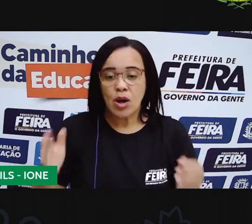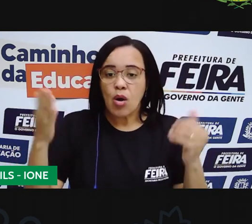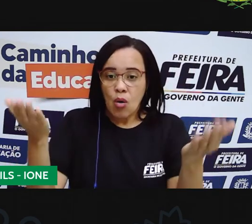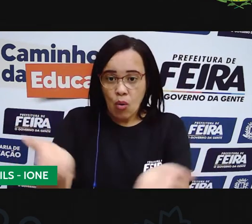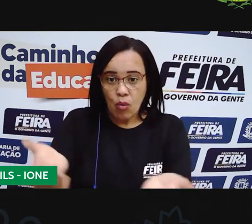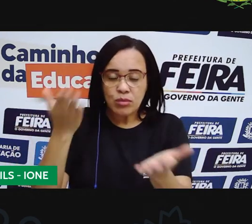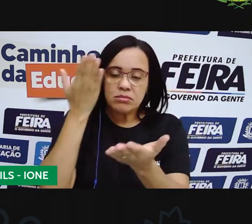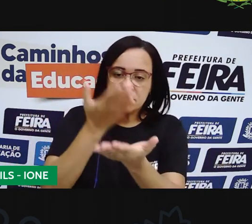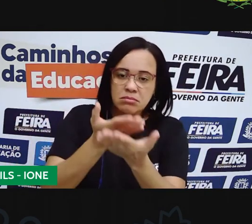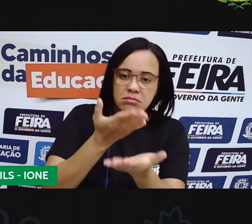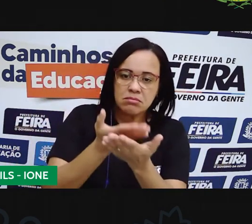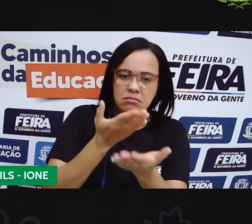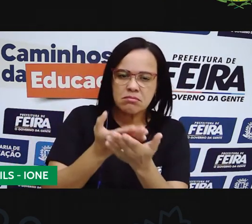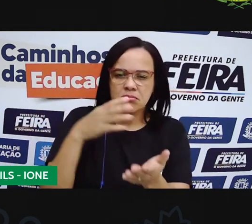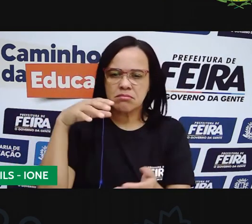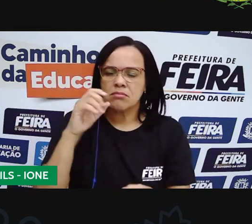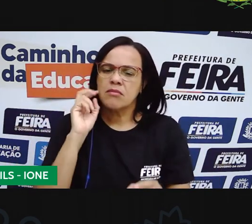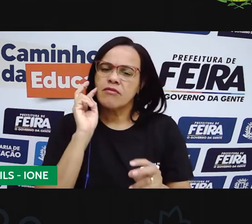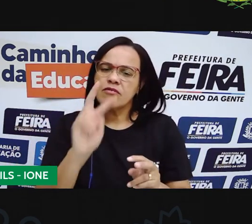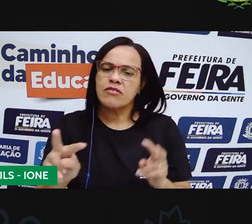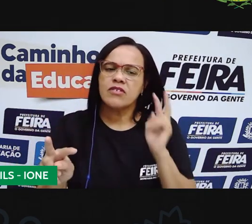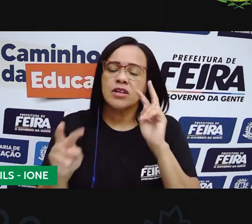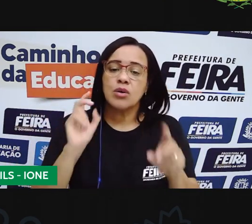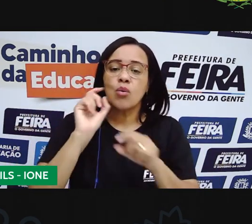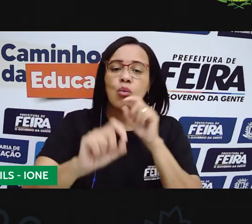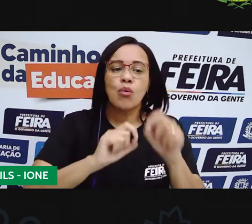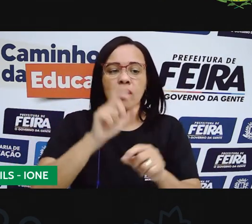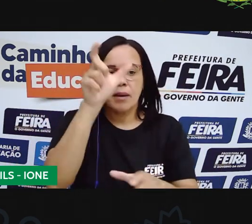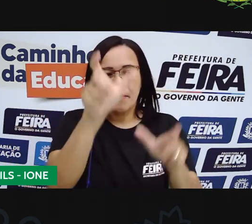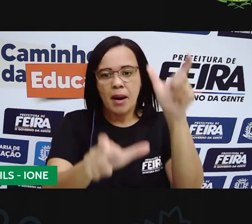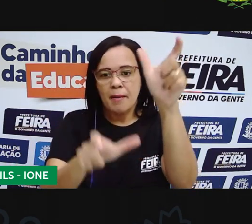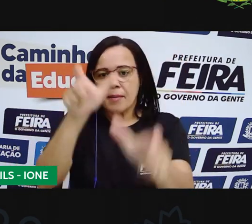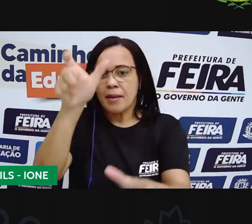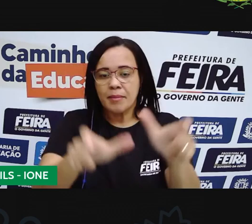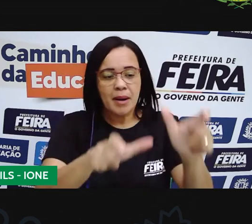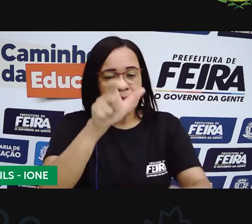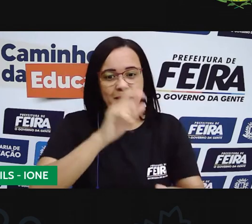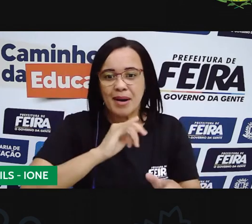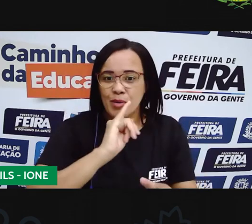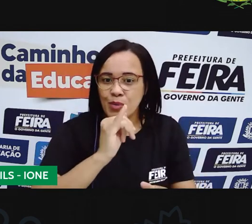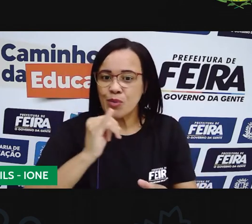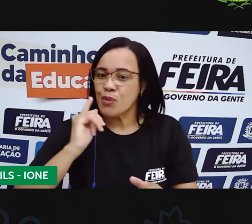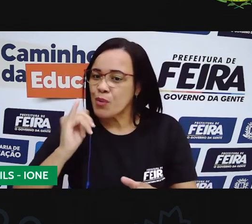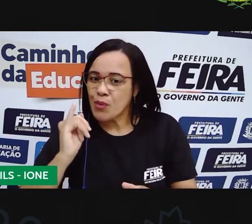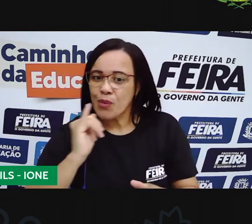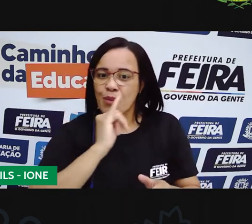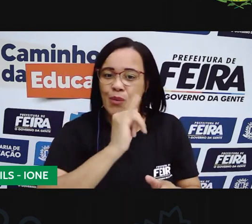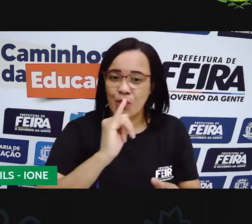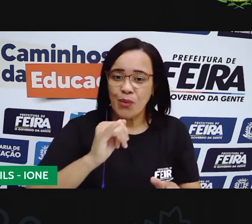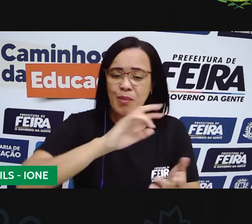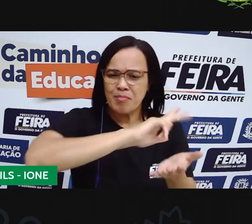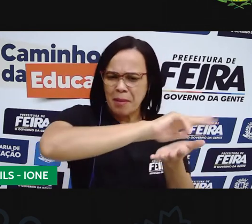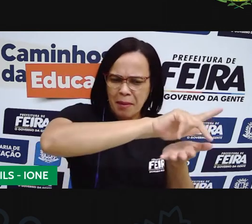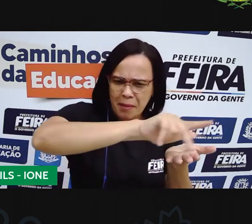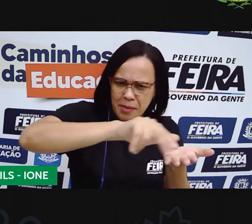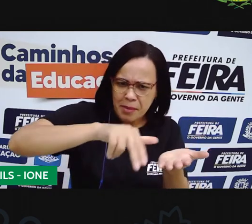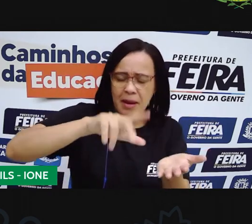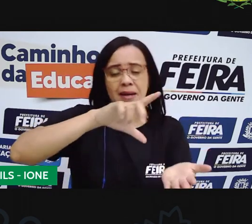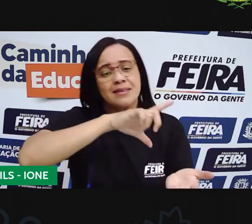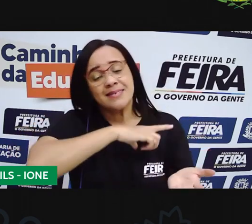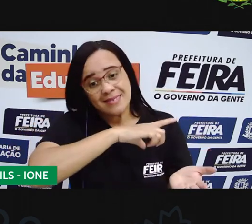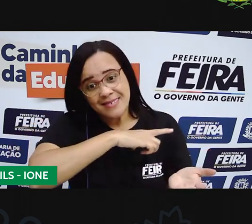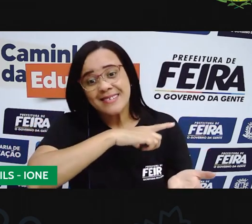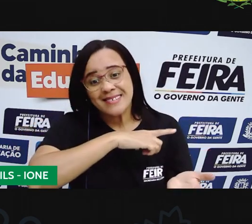hoje a gente viu sobre a diversidade nos contos de fadas e foi possível reconhecer ali